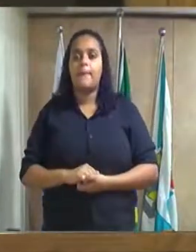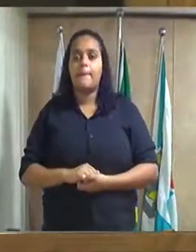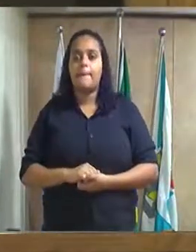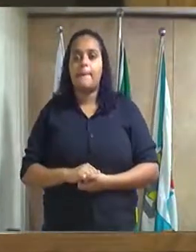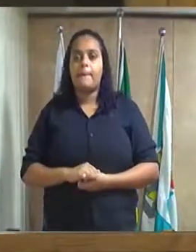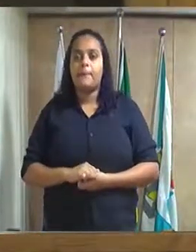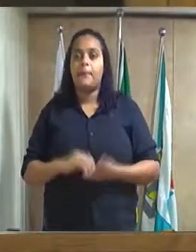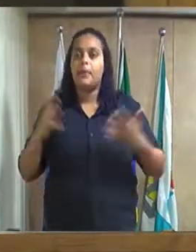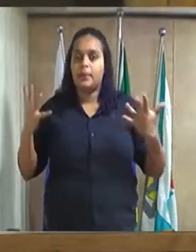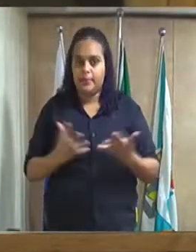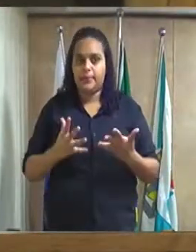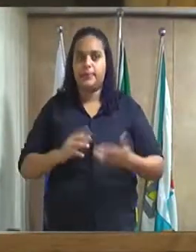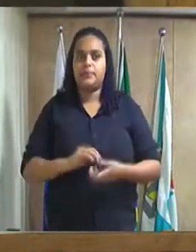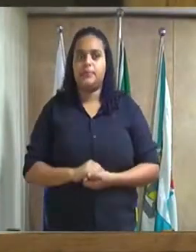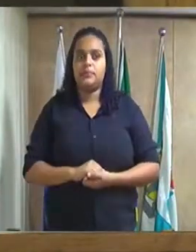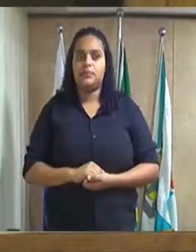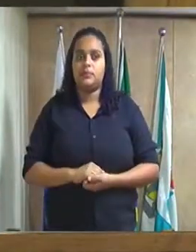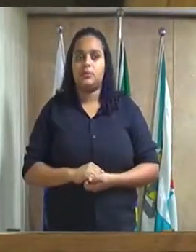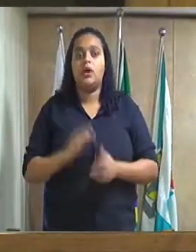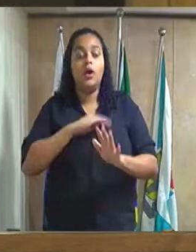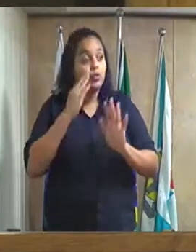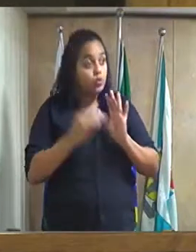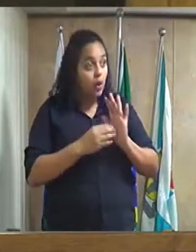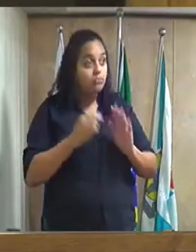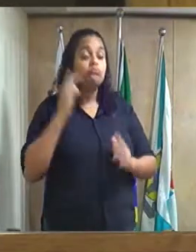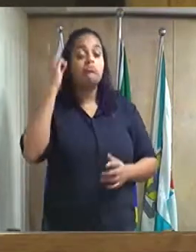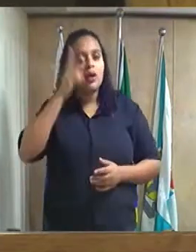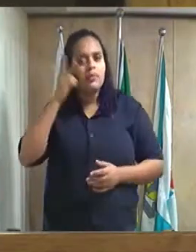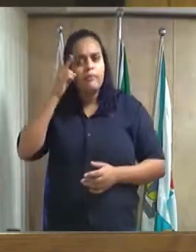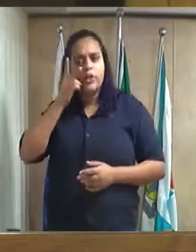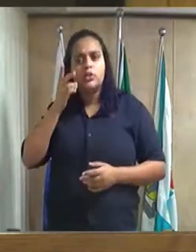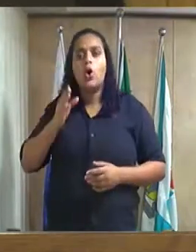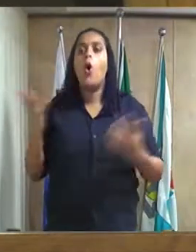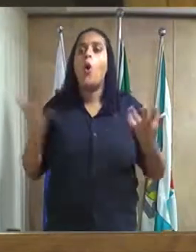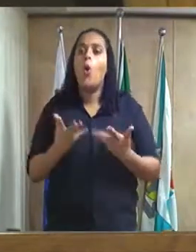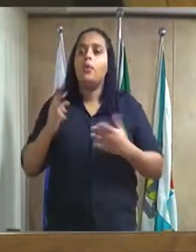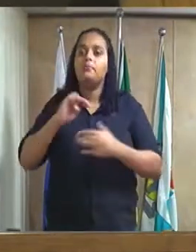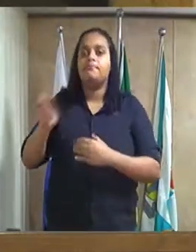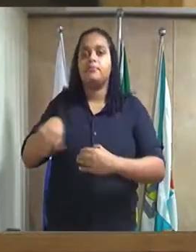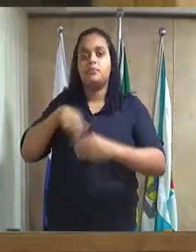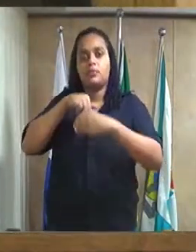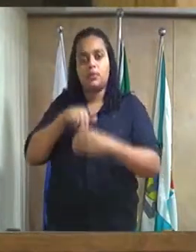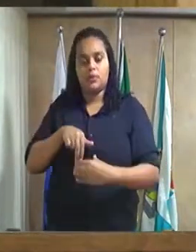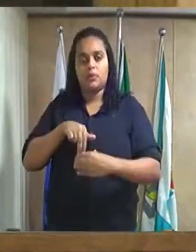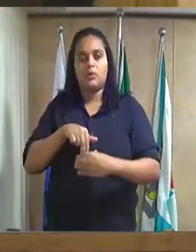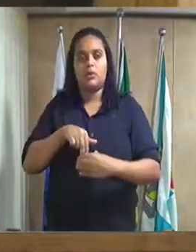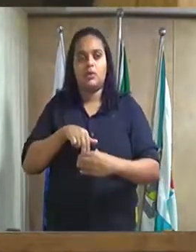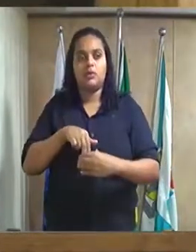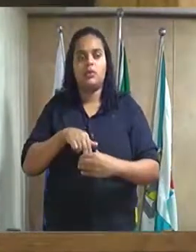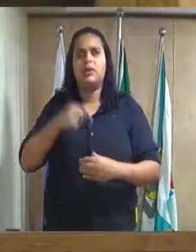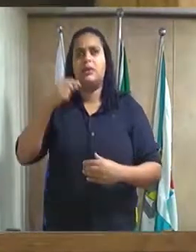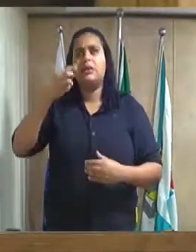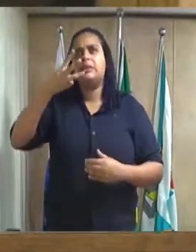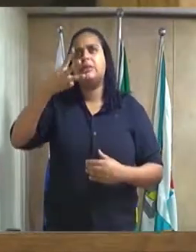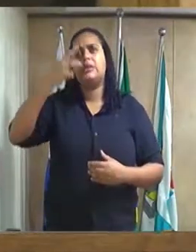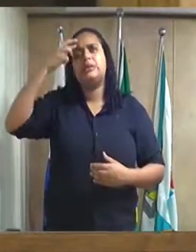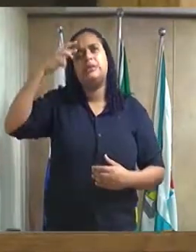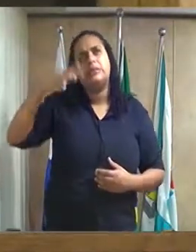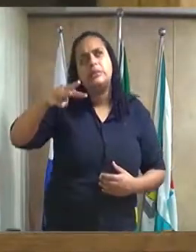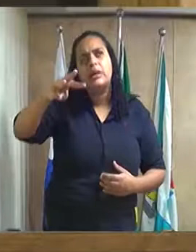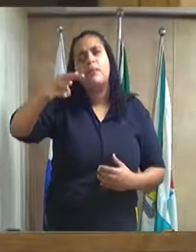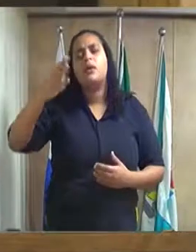nesse momento senhores vereadores o que me traz aqui que é coisa de três semanas atrás mais ou menos